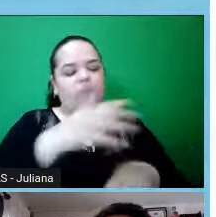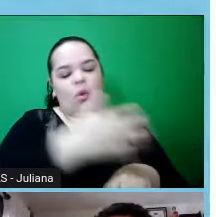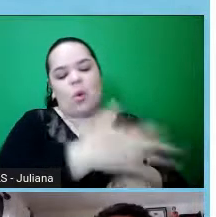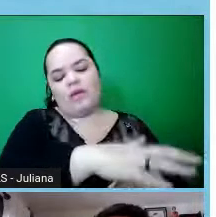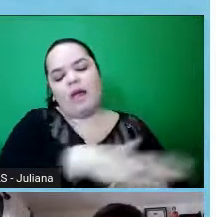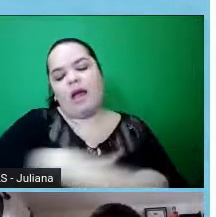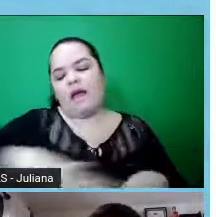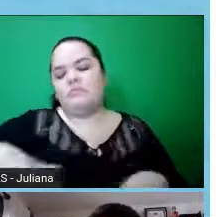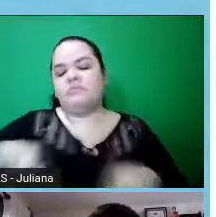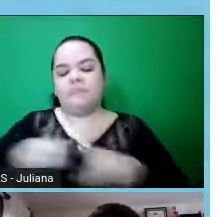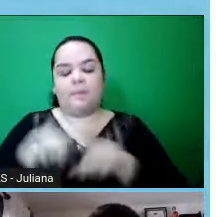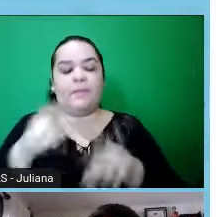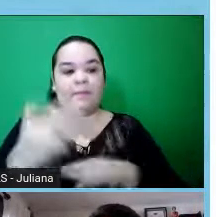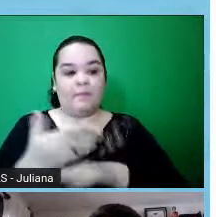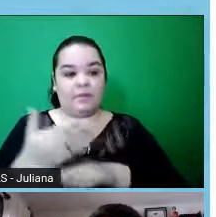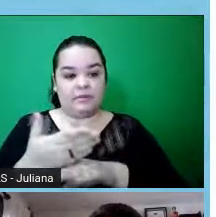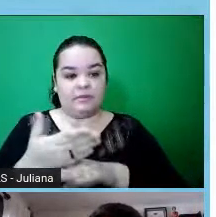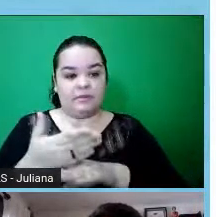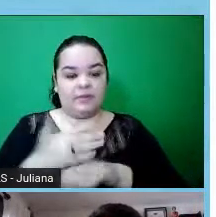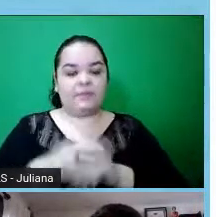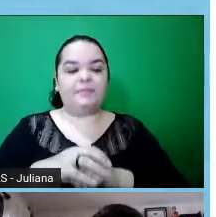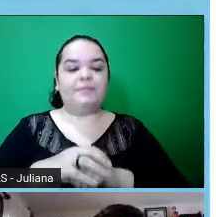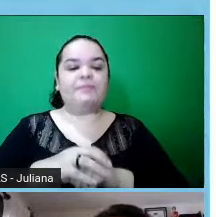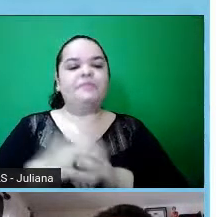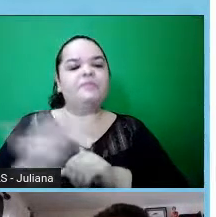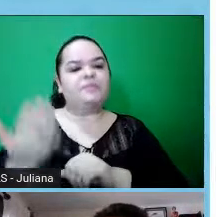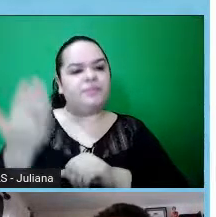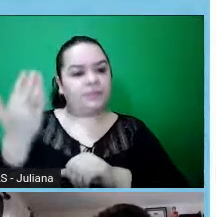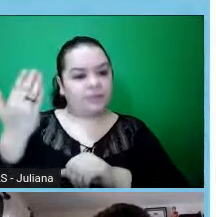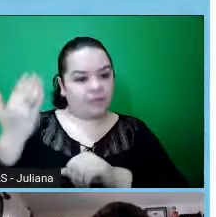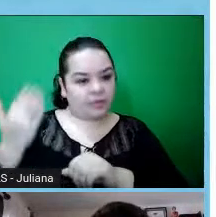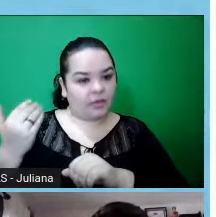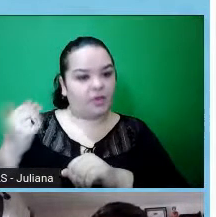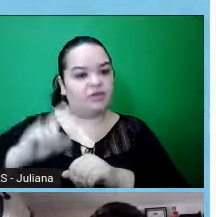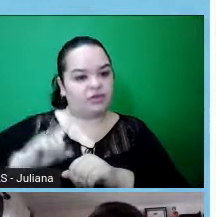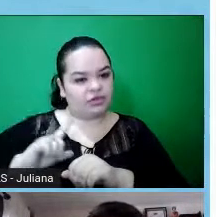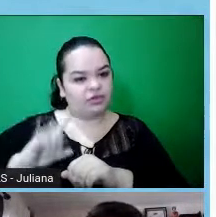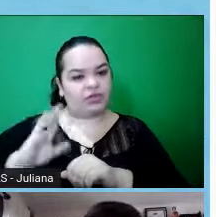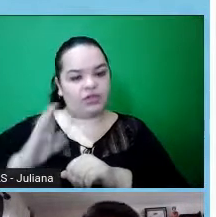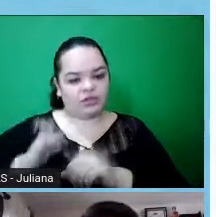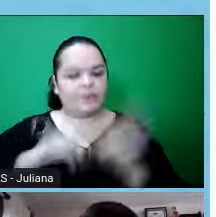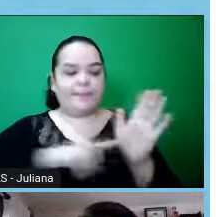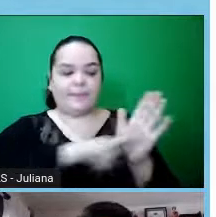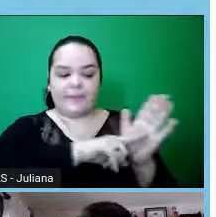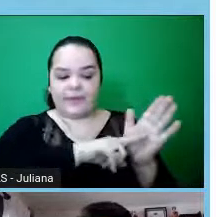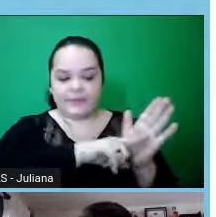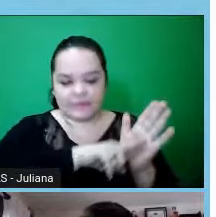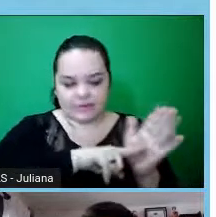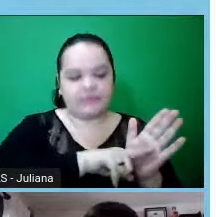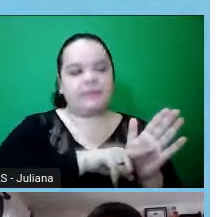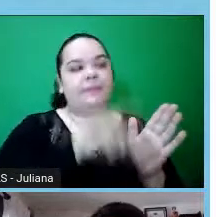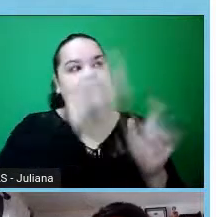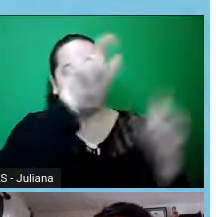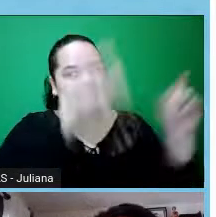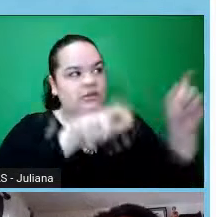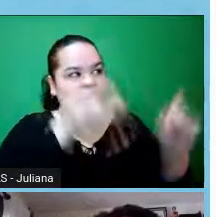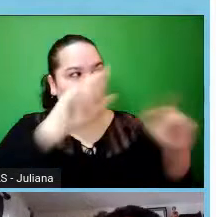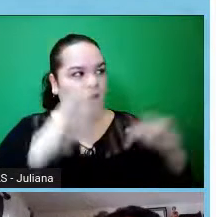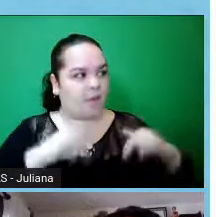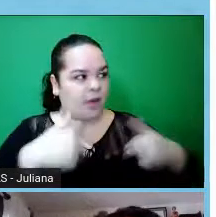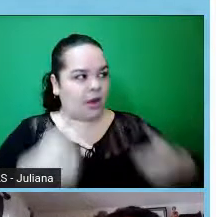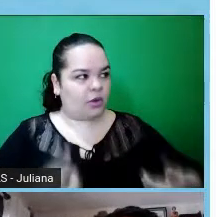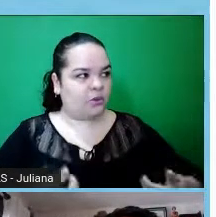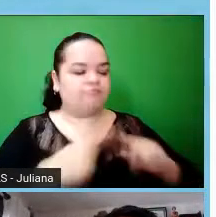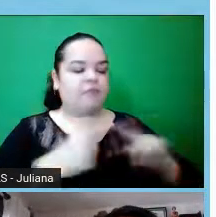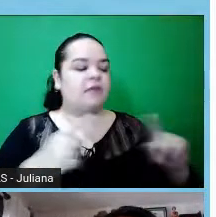já tinha uma, né, na sua área de atuação a pesquisa com participantes, né, com seres humanos,